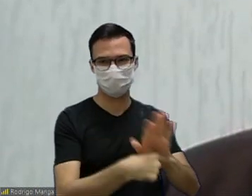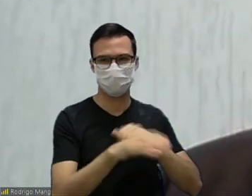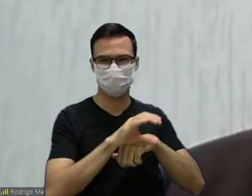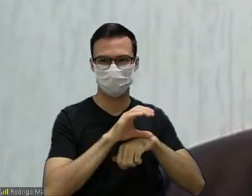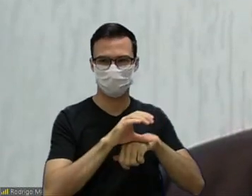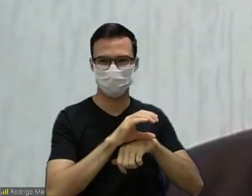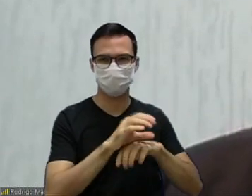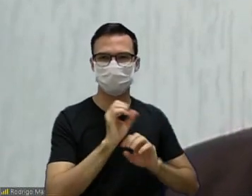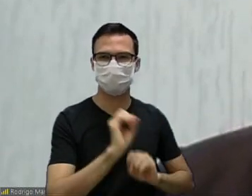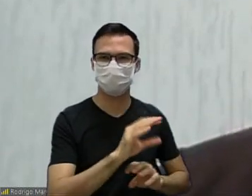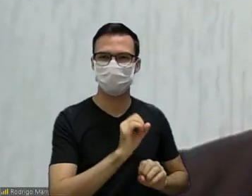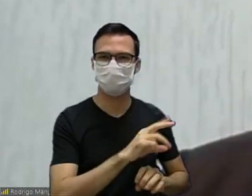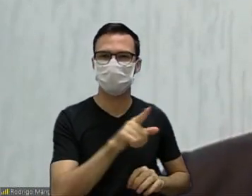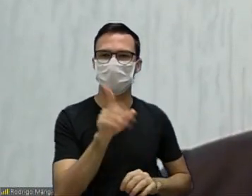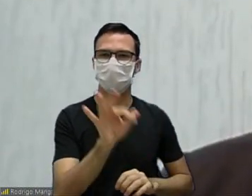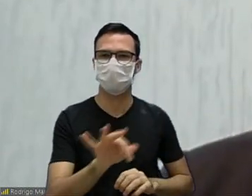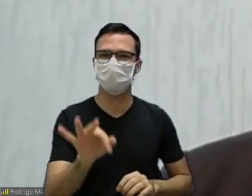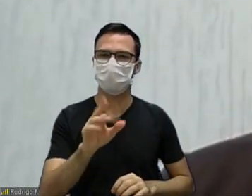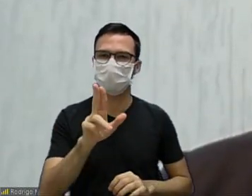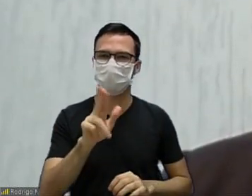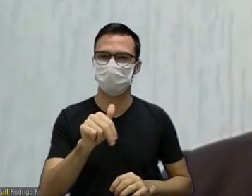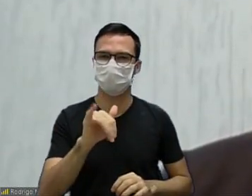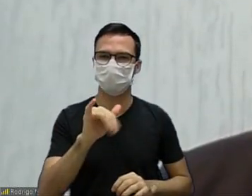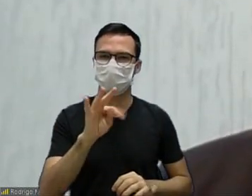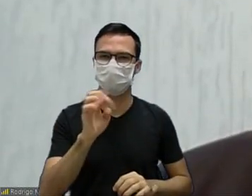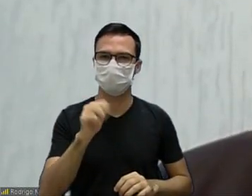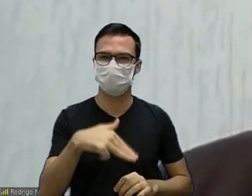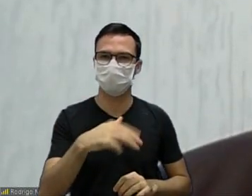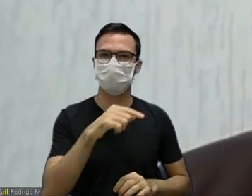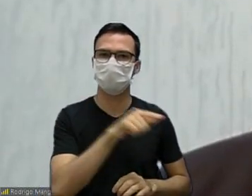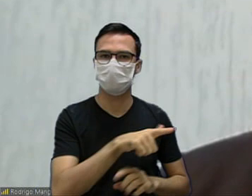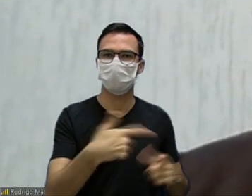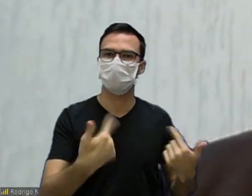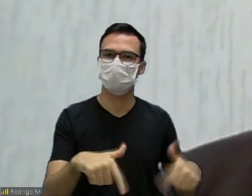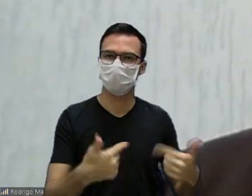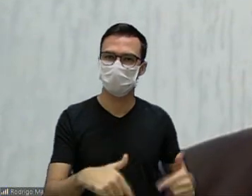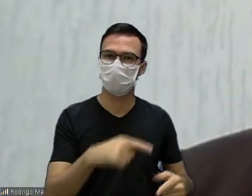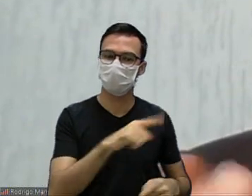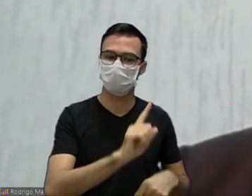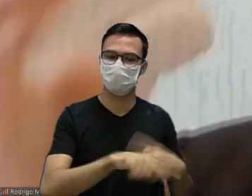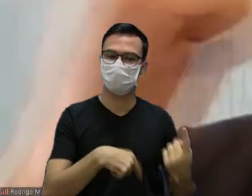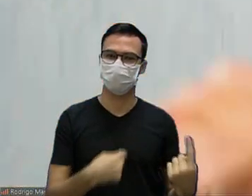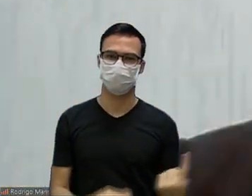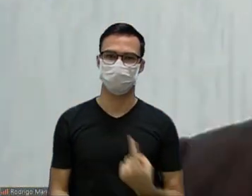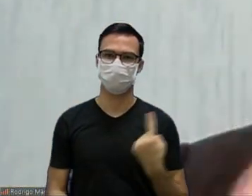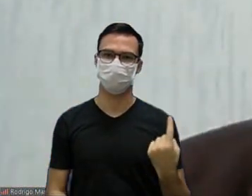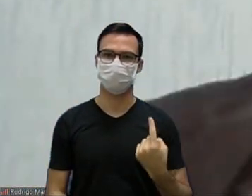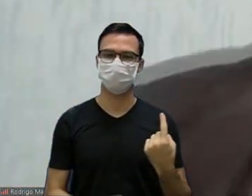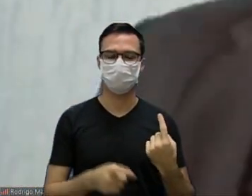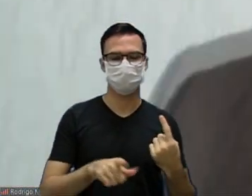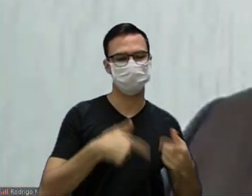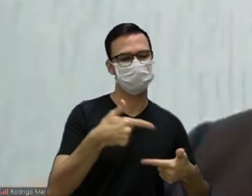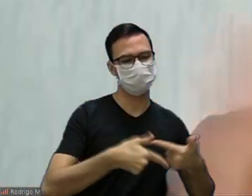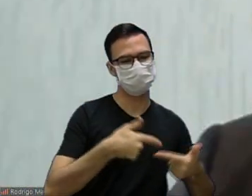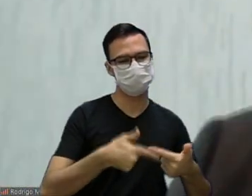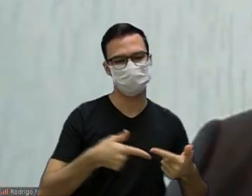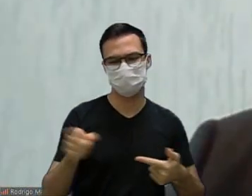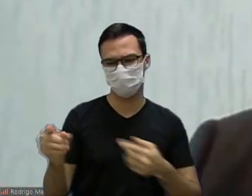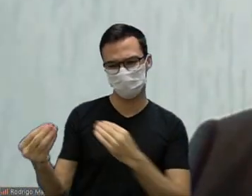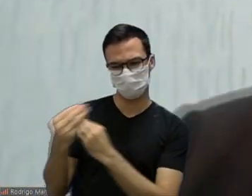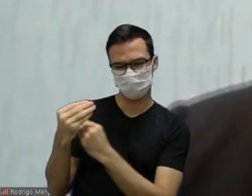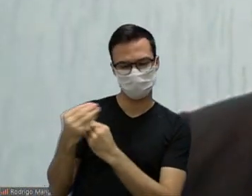que a gente tem na UNITEM e aí elas possam ter uma profissão e se tornar então independente financeiramente desses monstros